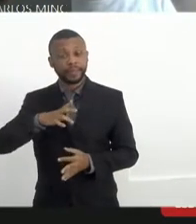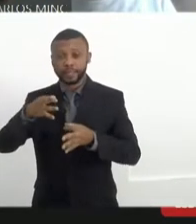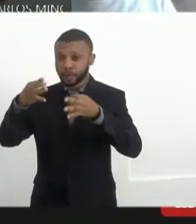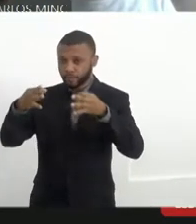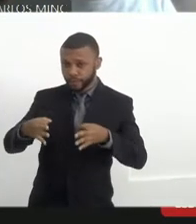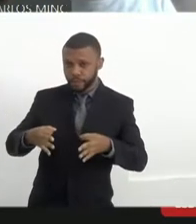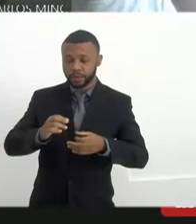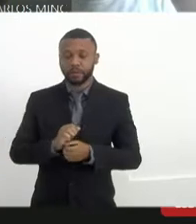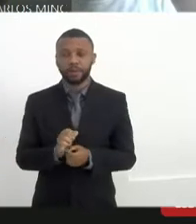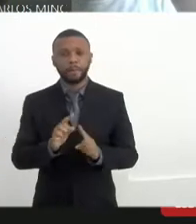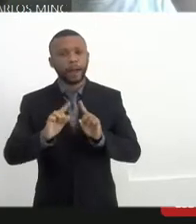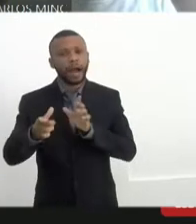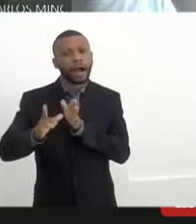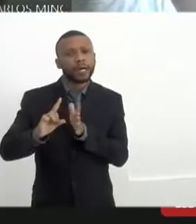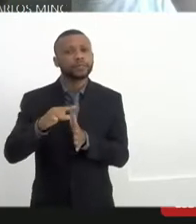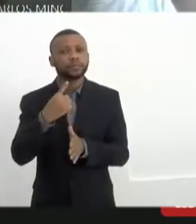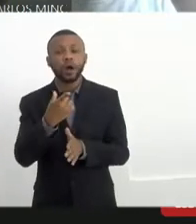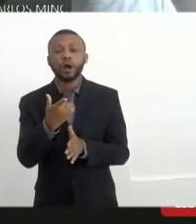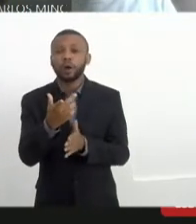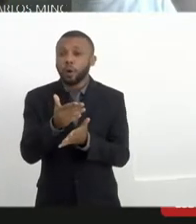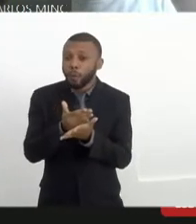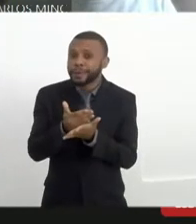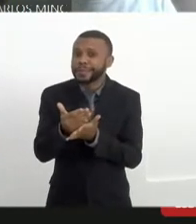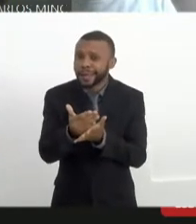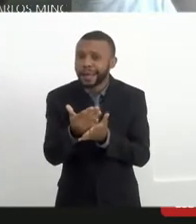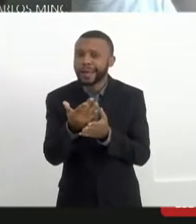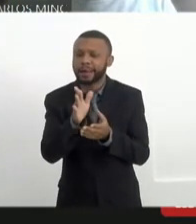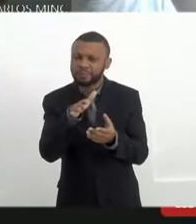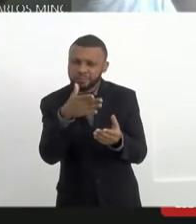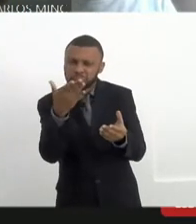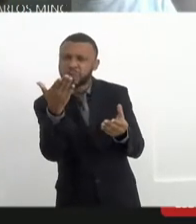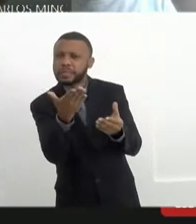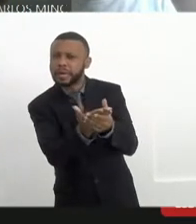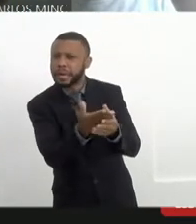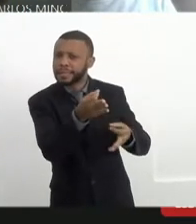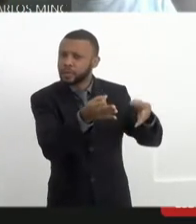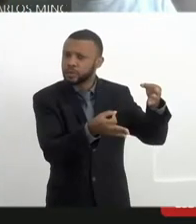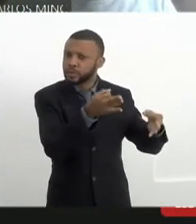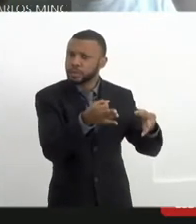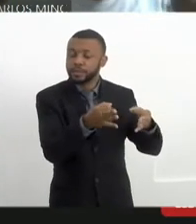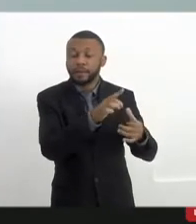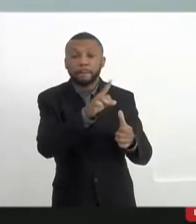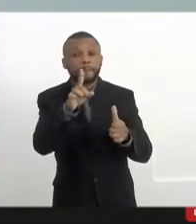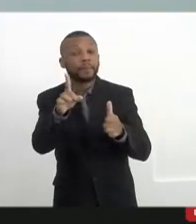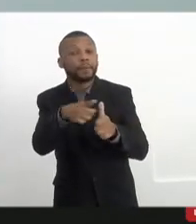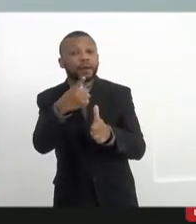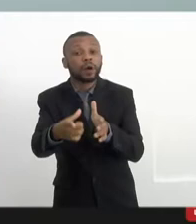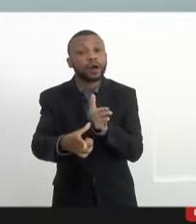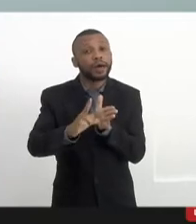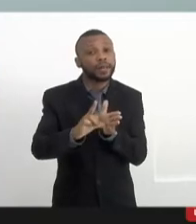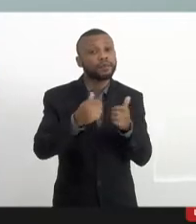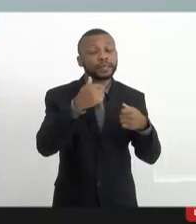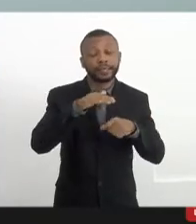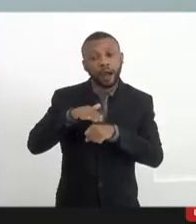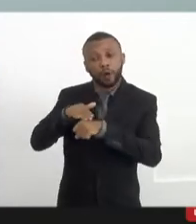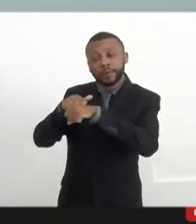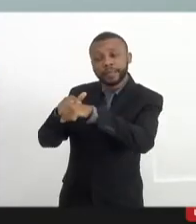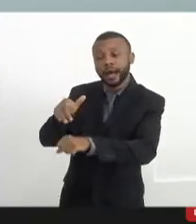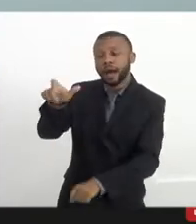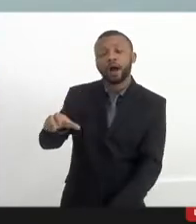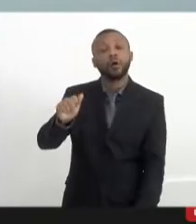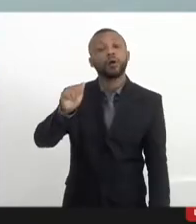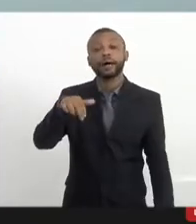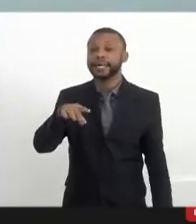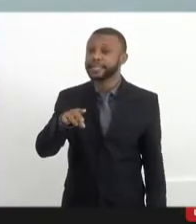que é, antes de fazer qualquer movimentação, penso eu, na Justiça, a gente tem que conversar com o André, com o presidente da LERJ, para ver como é que ele